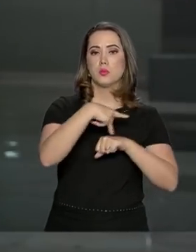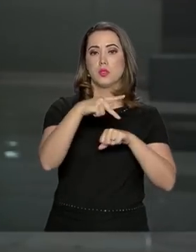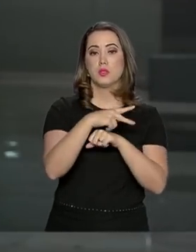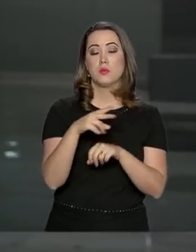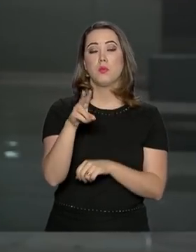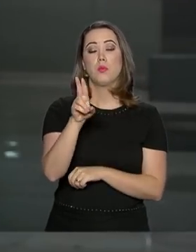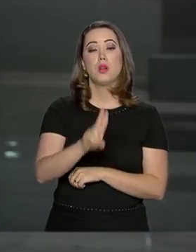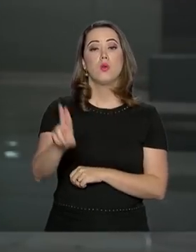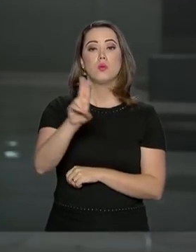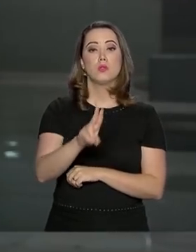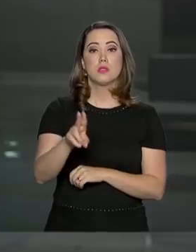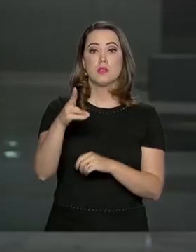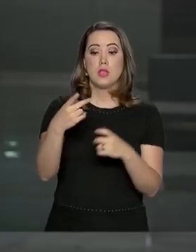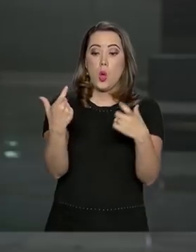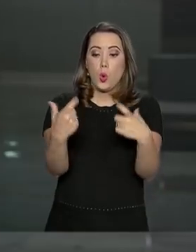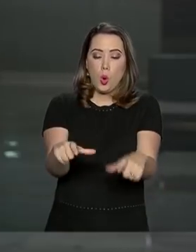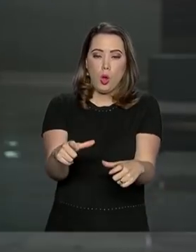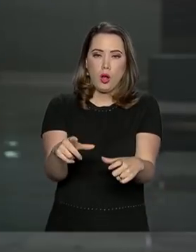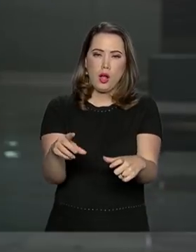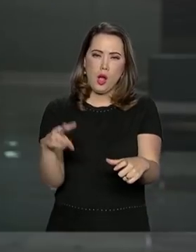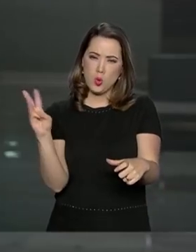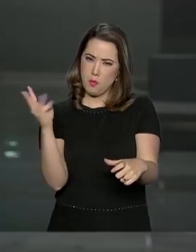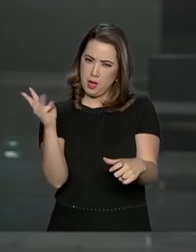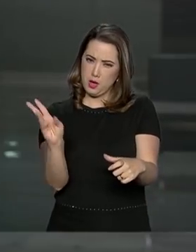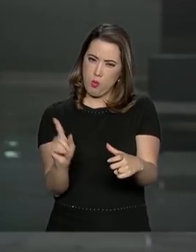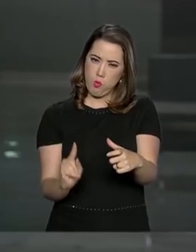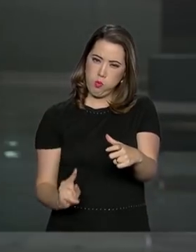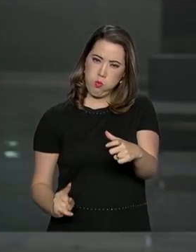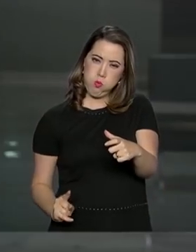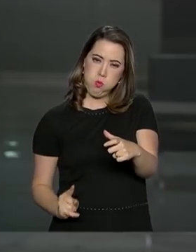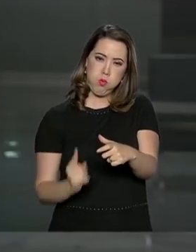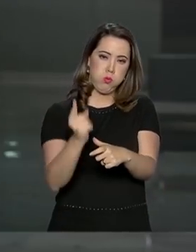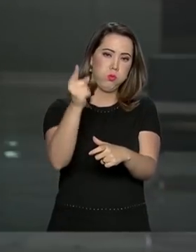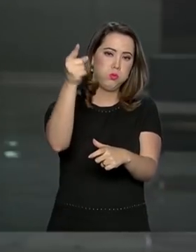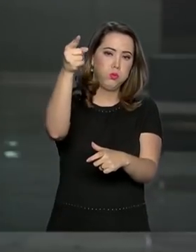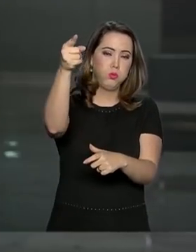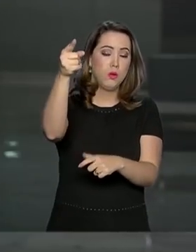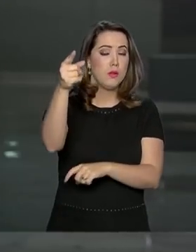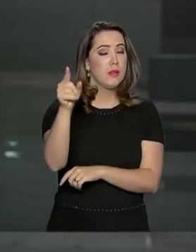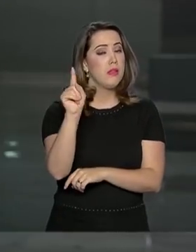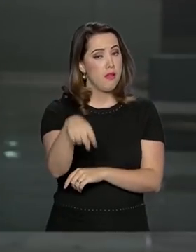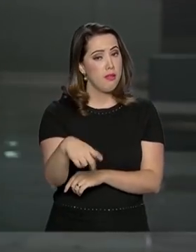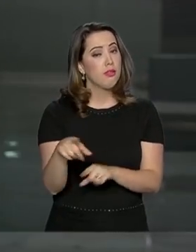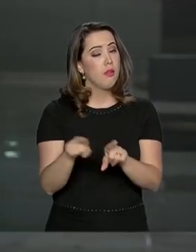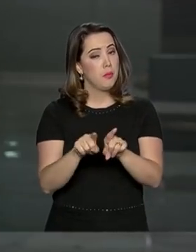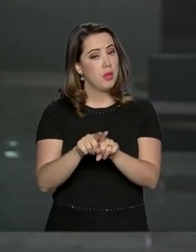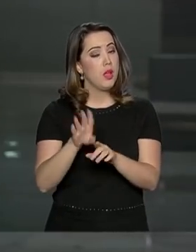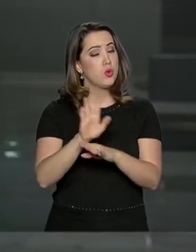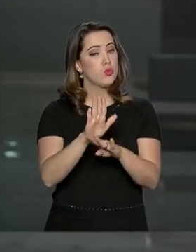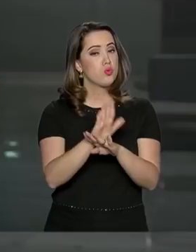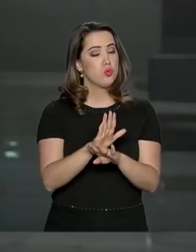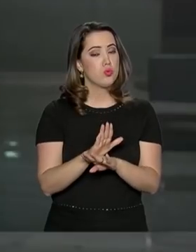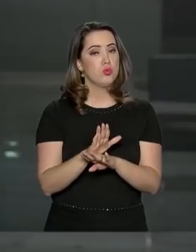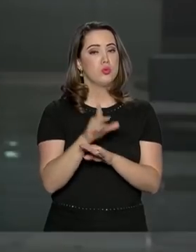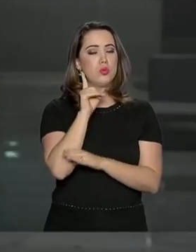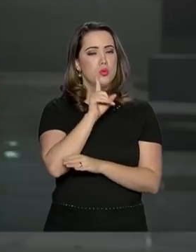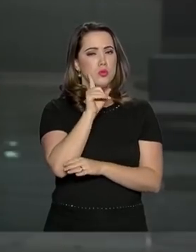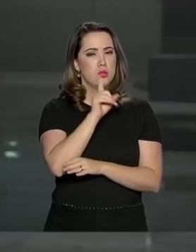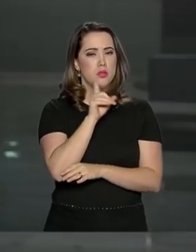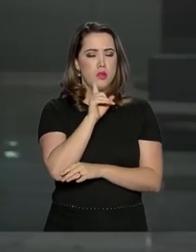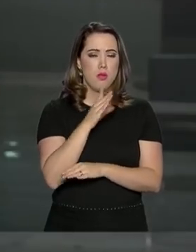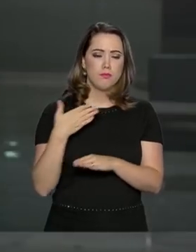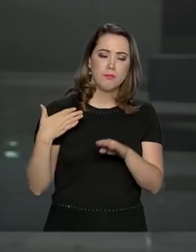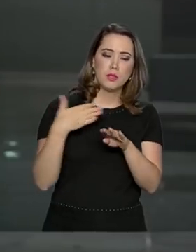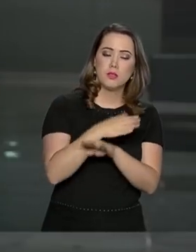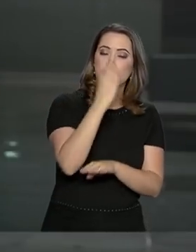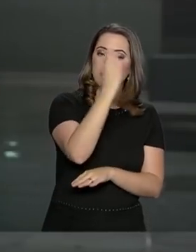de Alcântara. E outro avanço, destacado por Rego Barros, é o apoio dos Estados Unidos para a entrada do Brasil